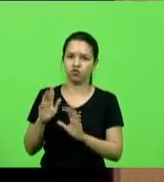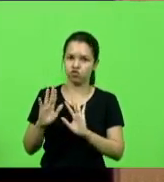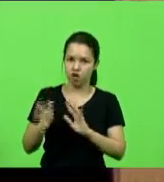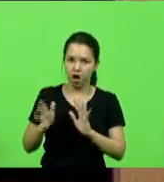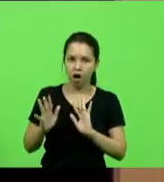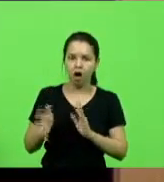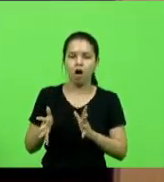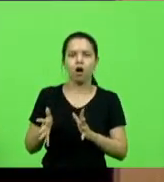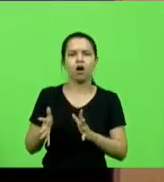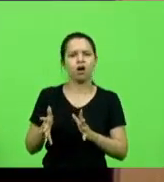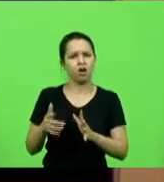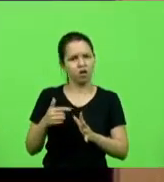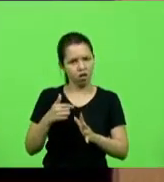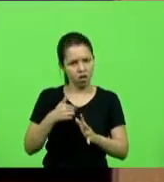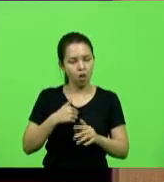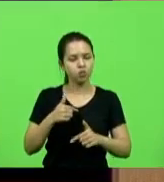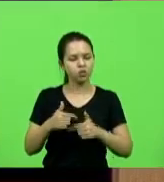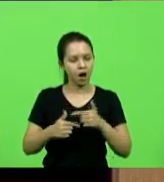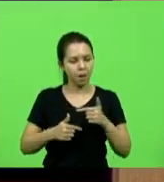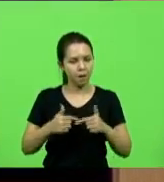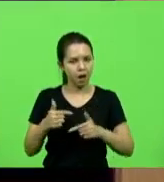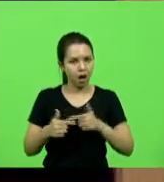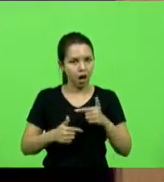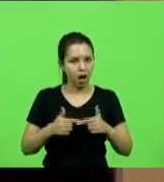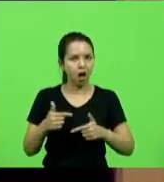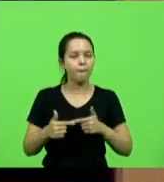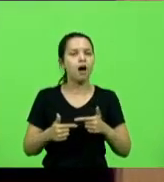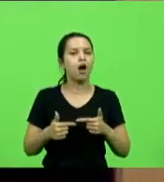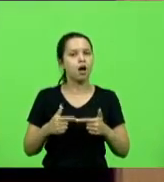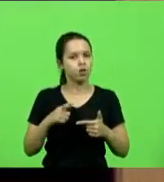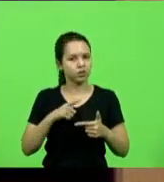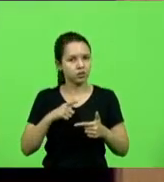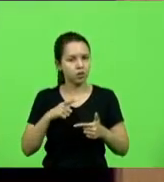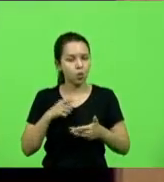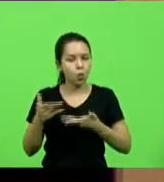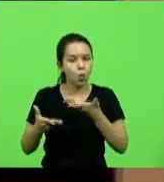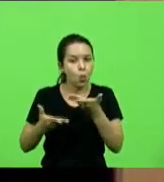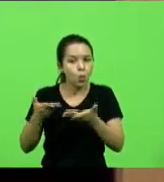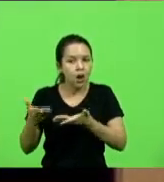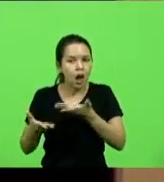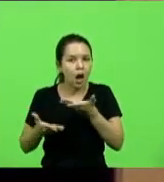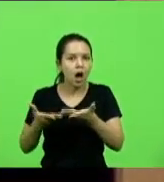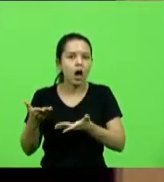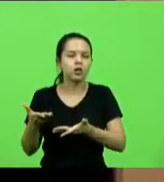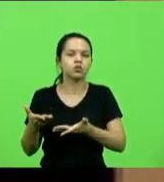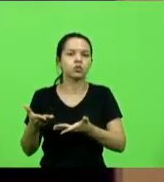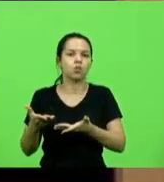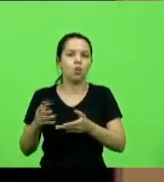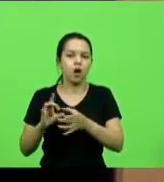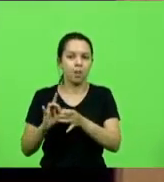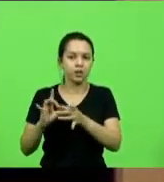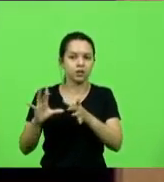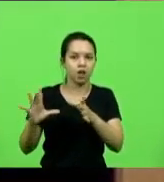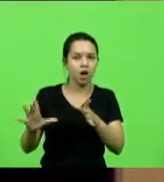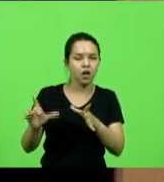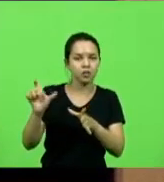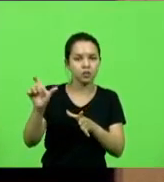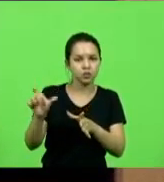um zelo muito grande com a liberdade das pessoas e com o trauma que uma prisão